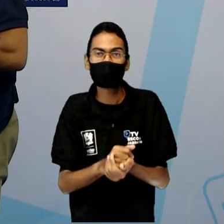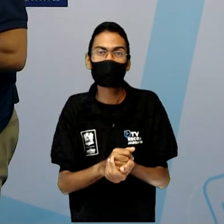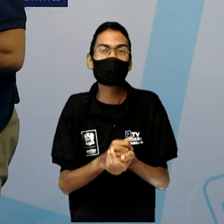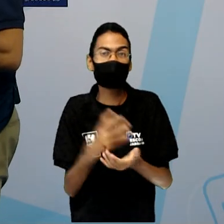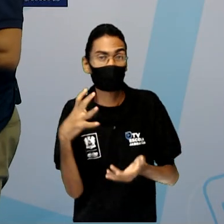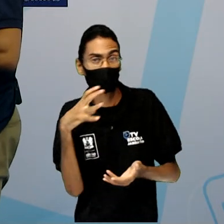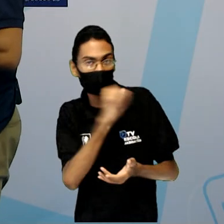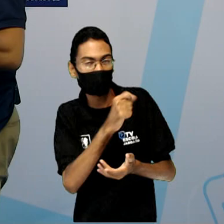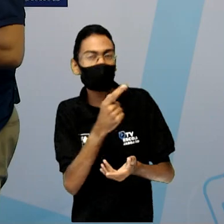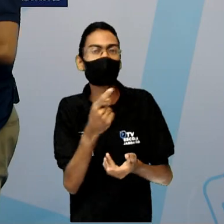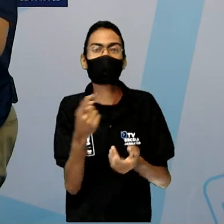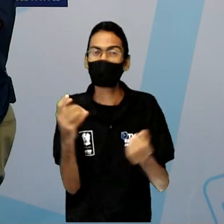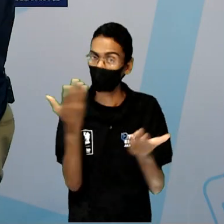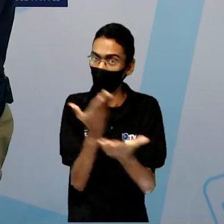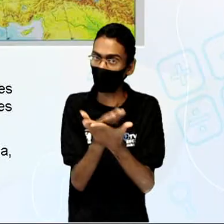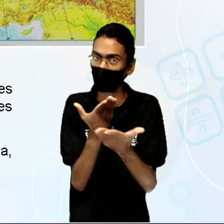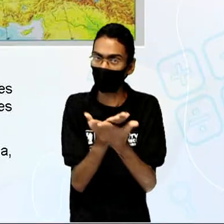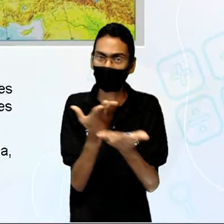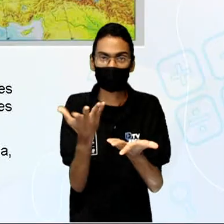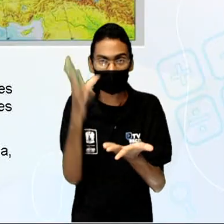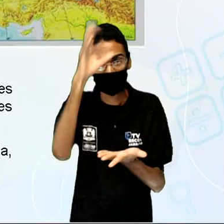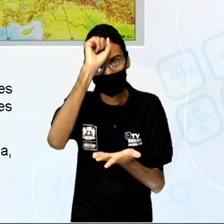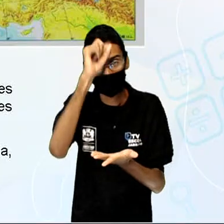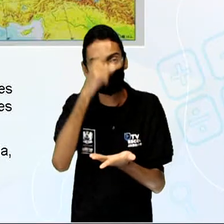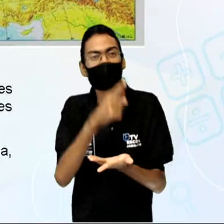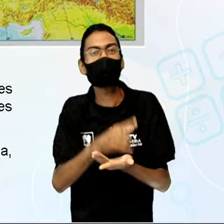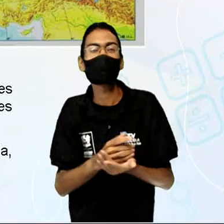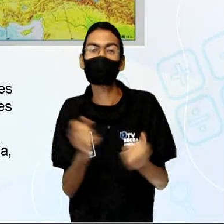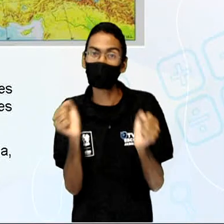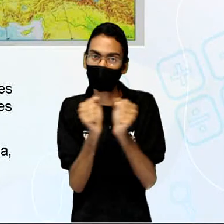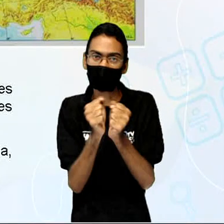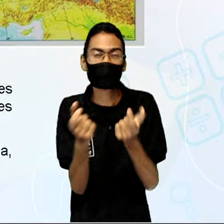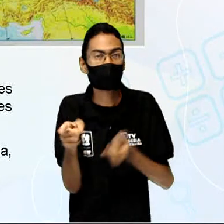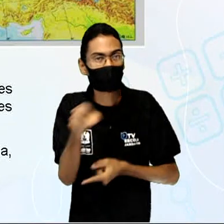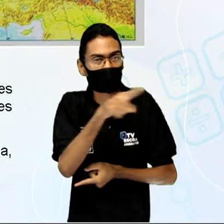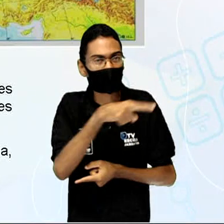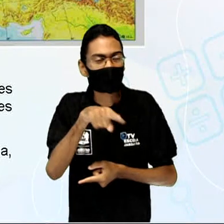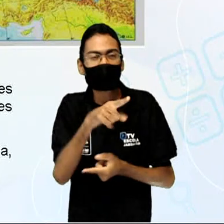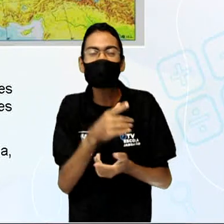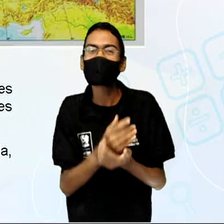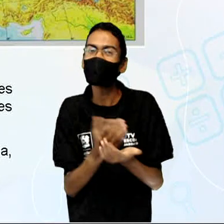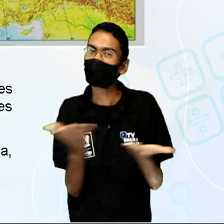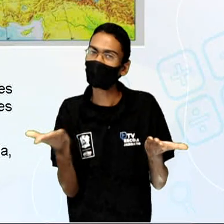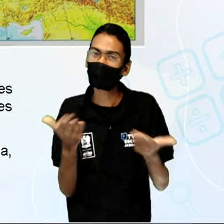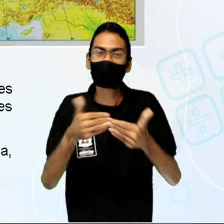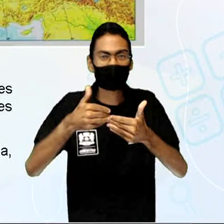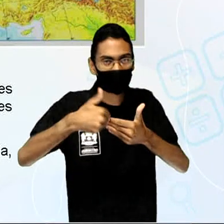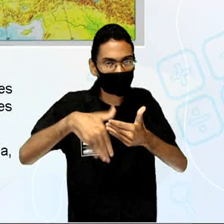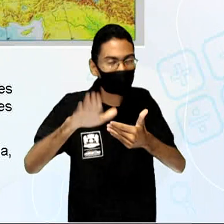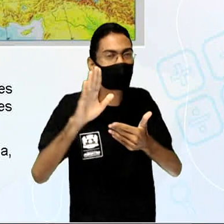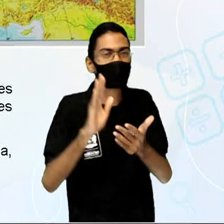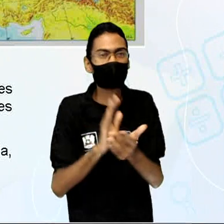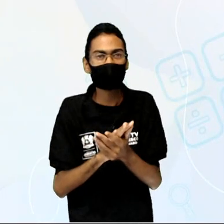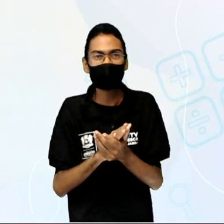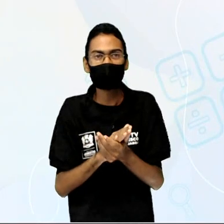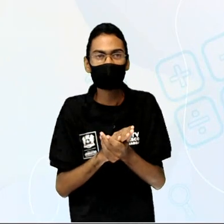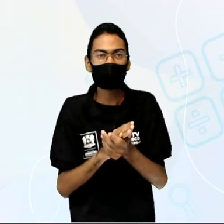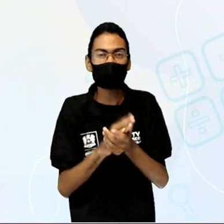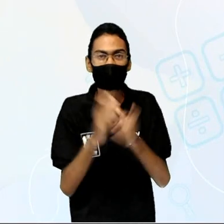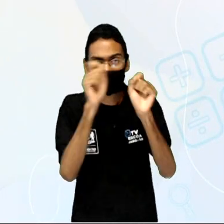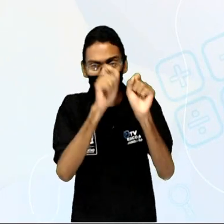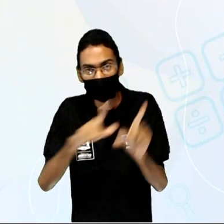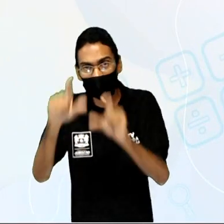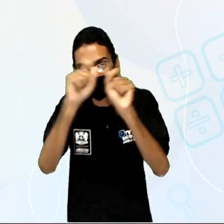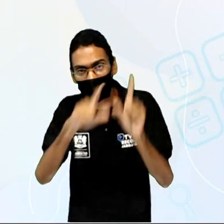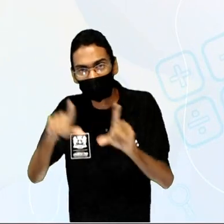vocês. Tá massa, então, visualizar novamente isso aí. Beleza? Tamo junto. Vamos embora. Então, tô passando rapidamente